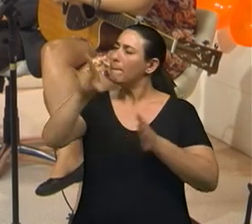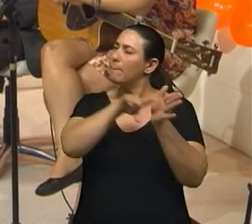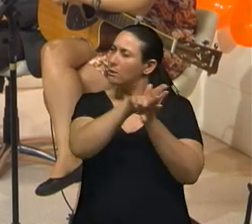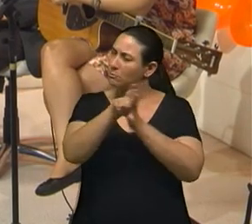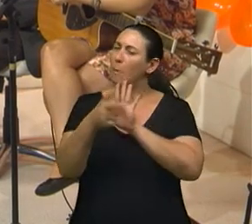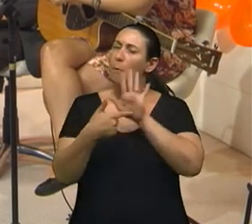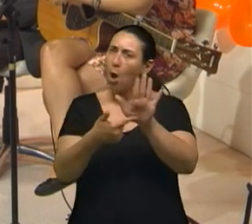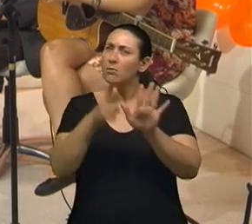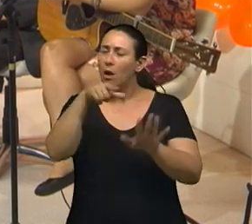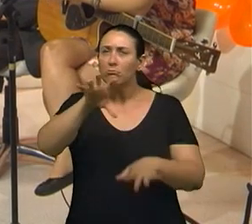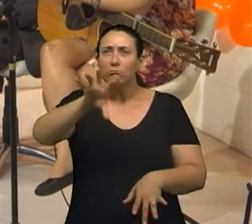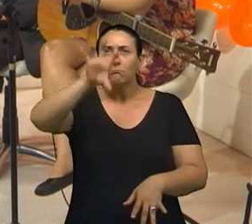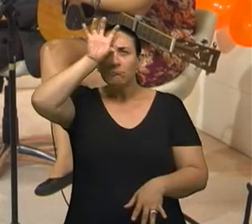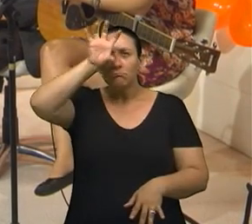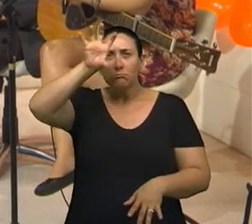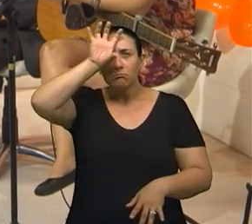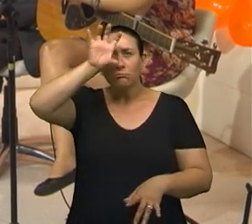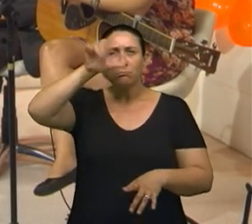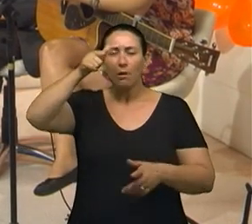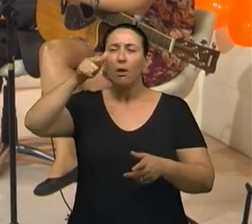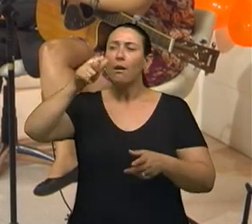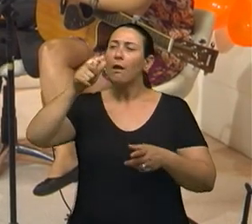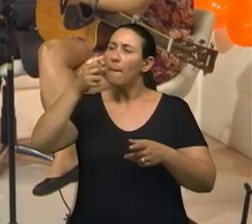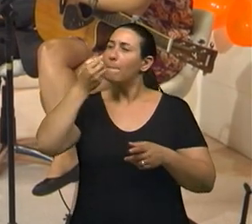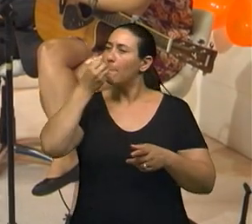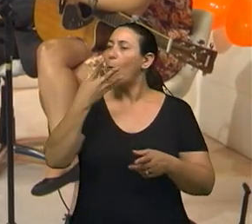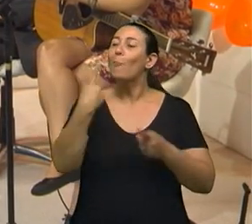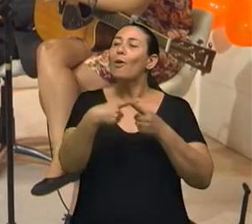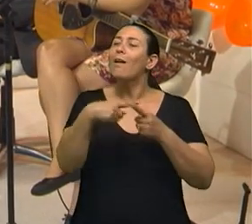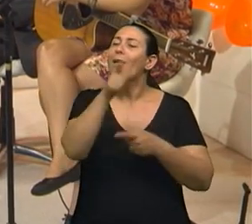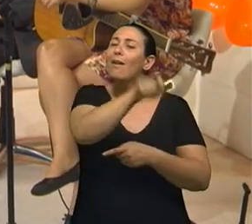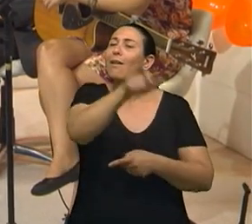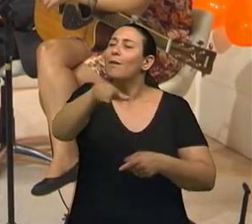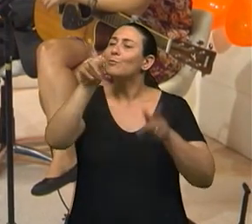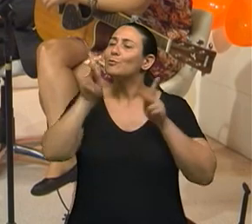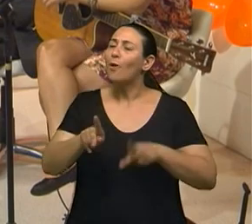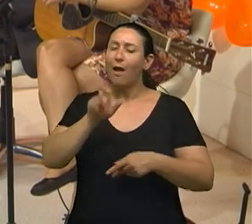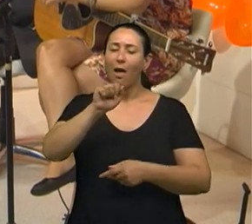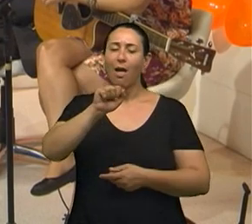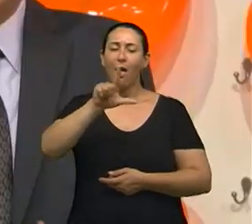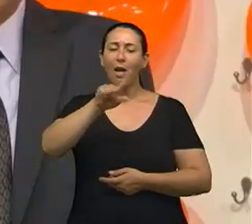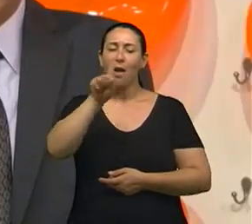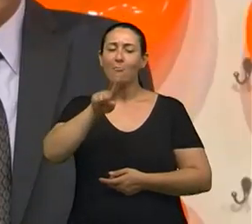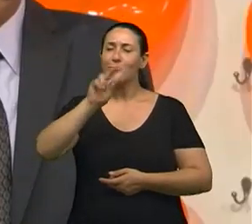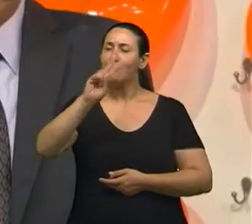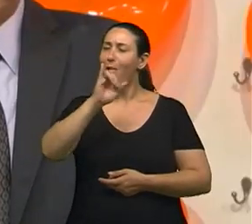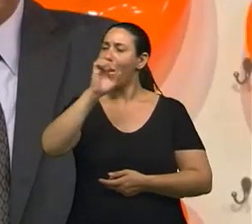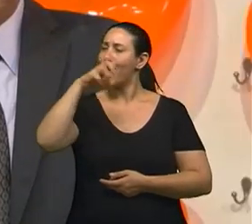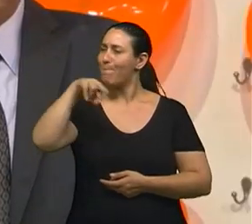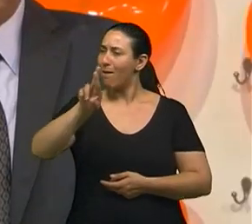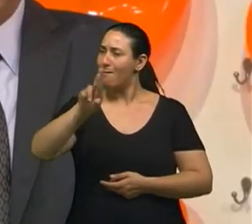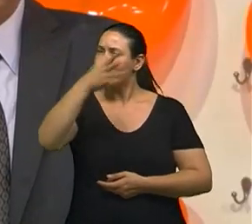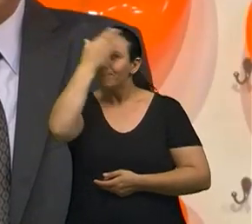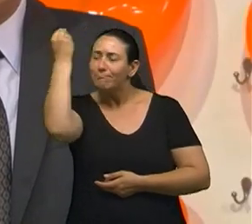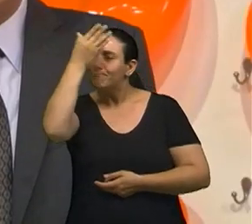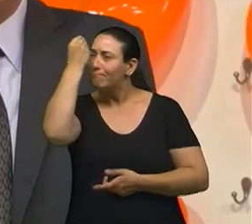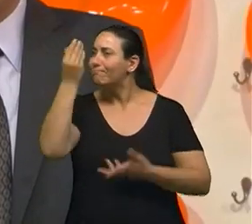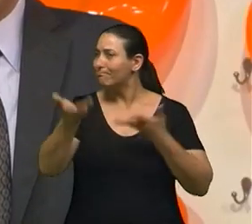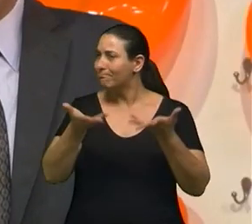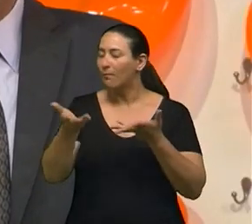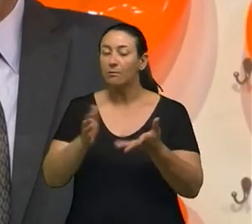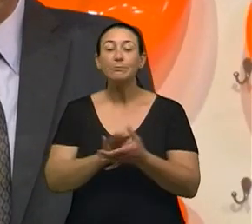através da música, até que para quem tem Alzheimer, funciona, né? É, existe já pesquisa na